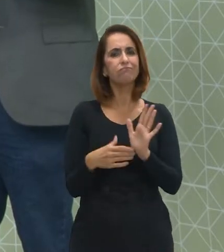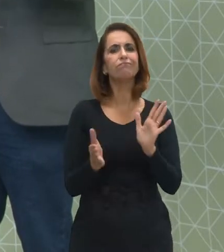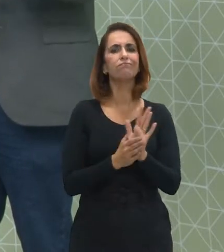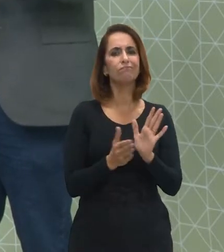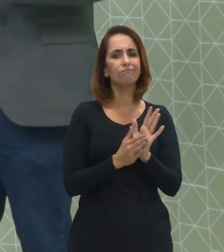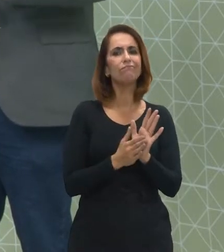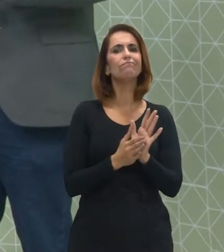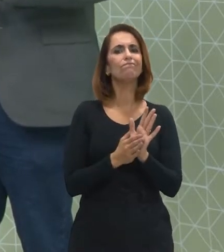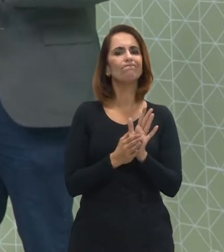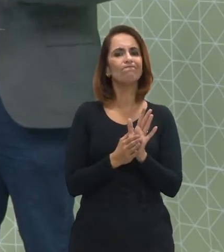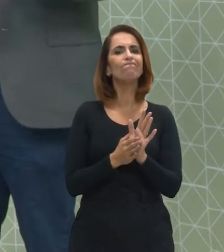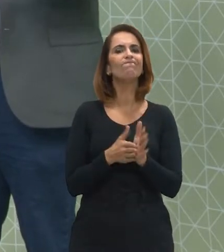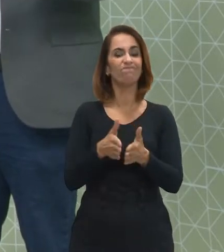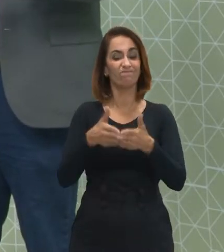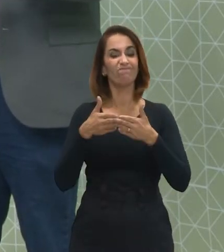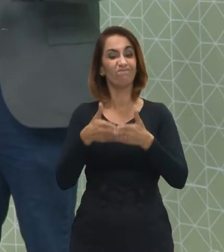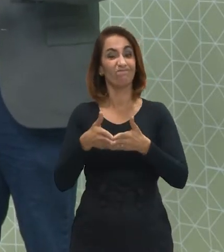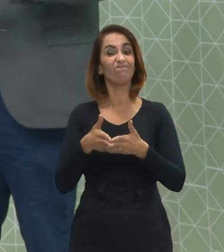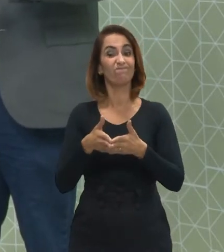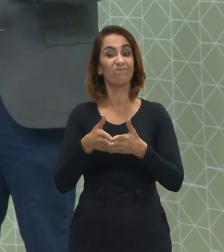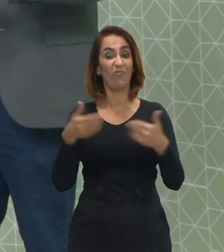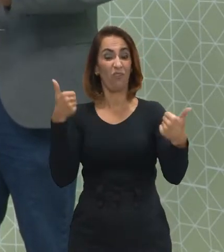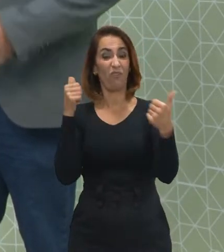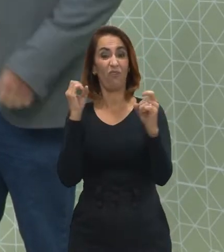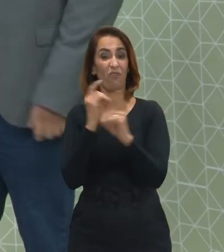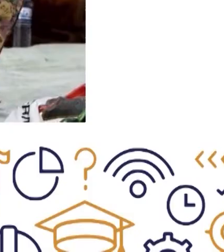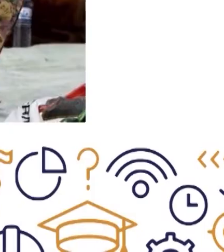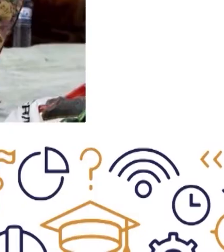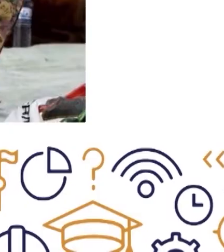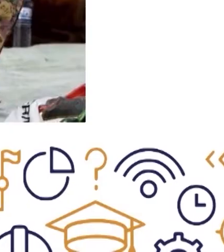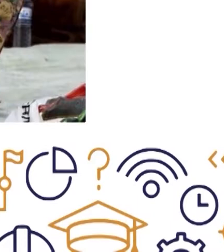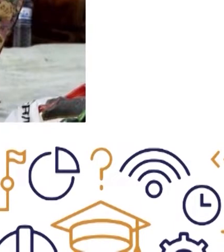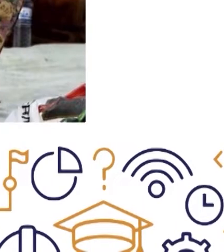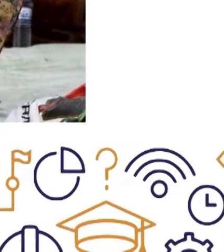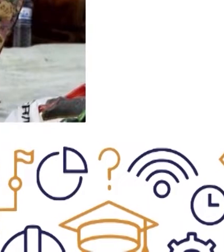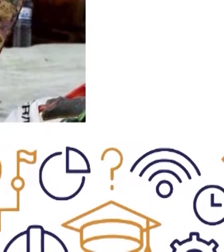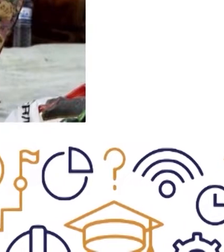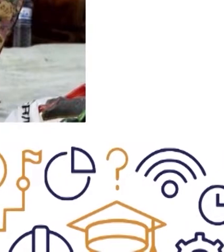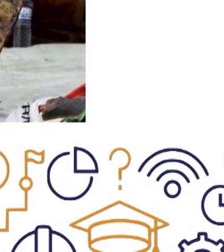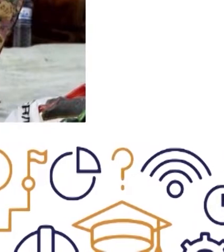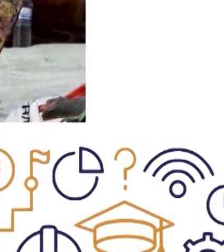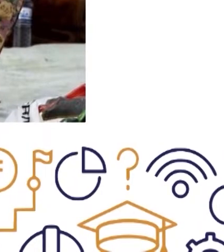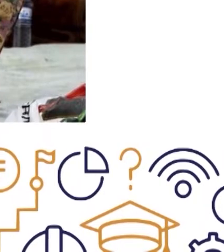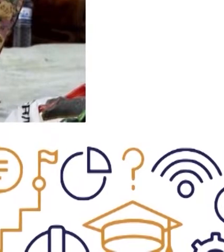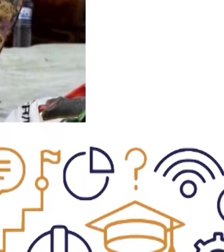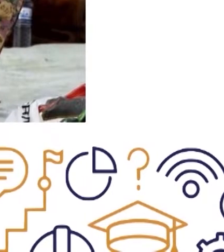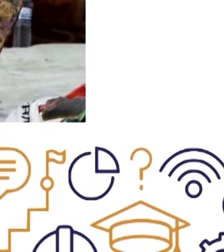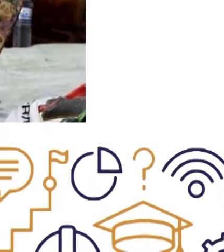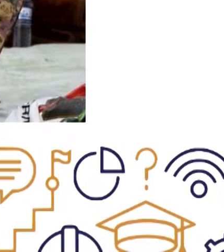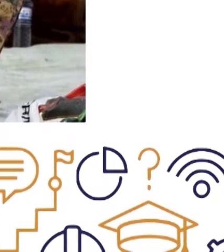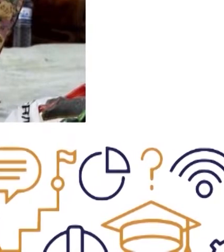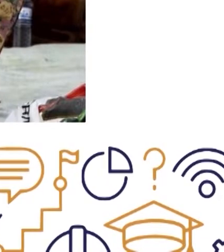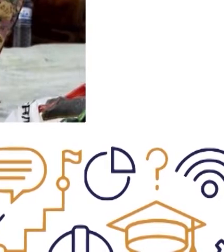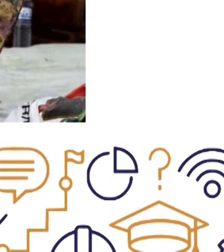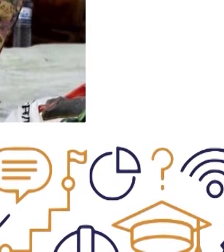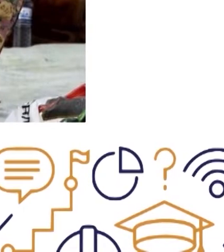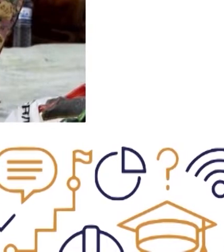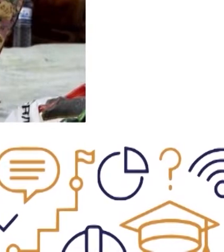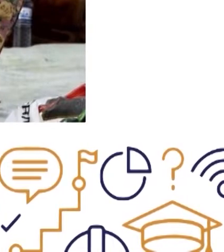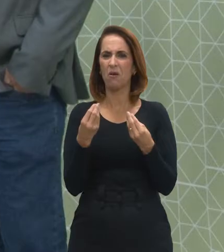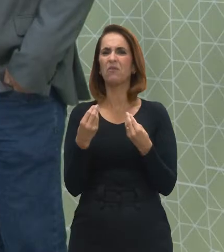contestado em cortes internacionais. E também temos, que está